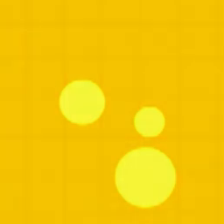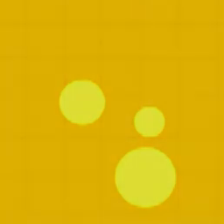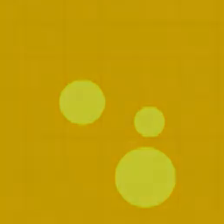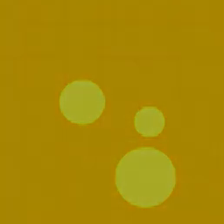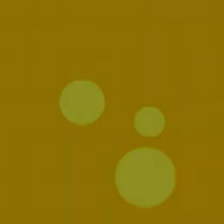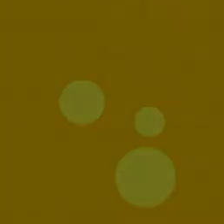Obrigada. Obrigada.